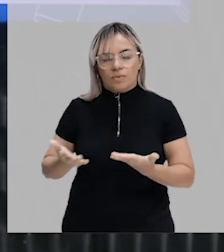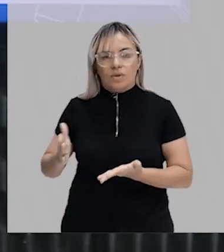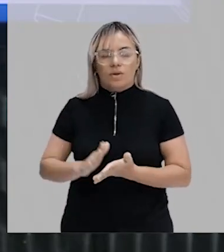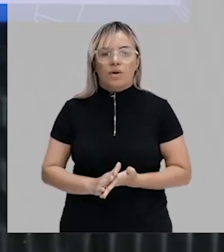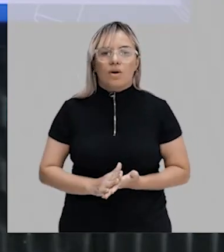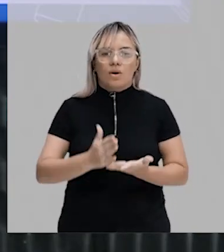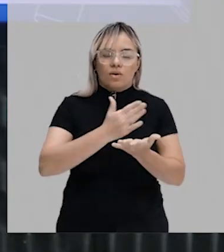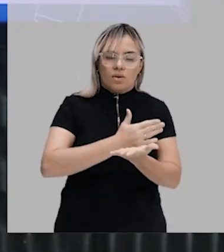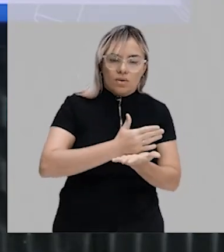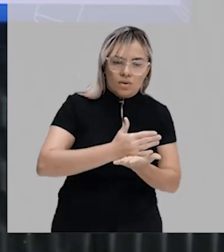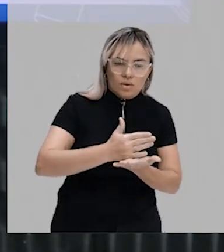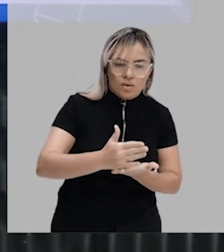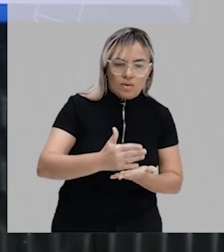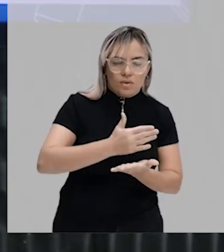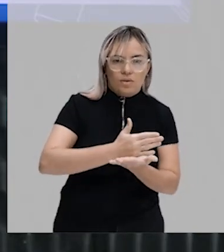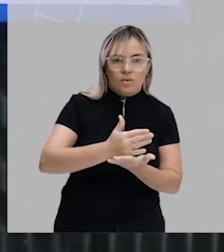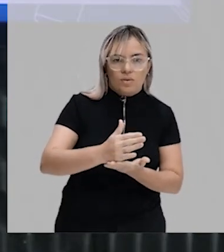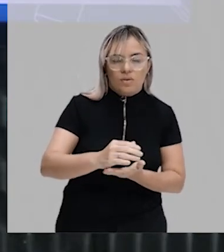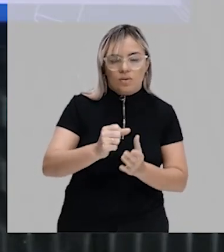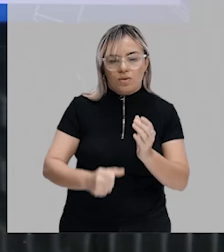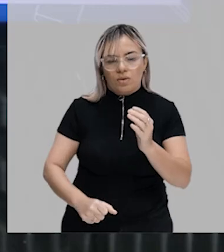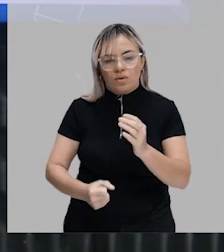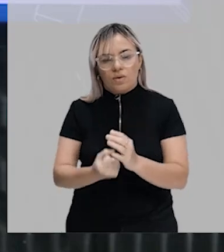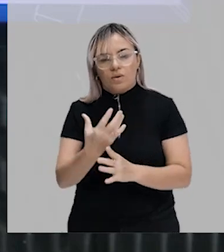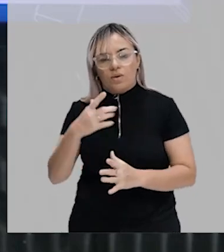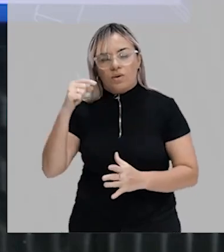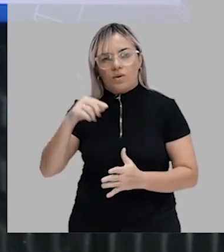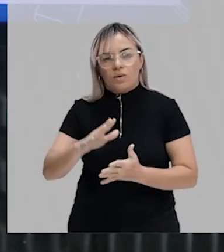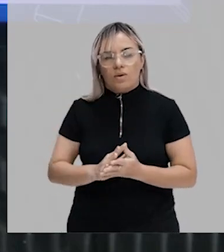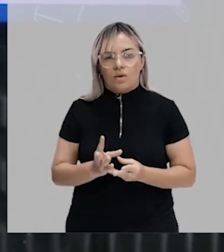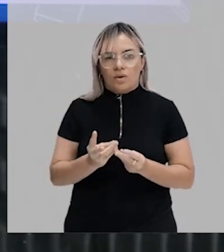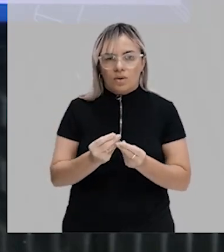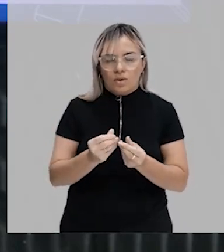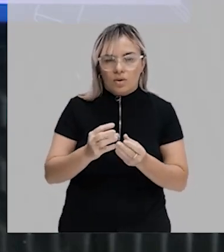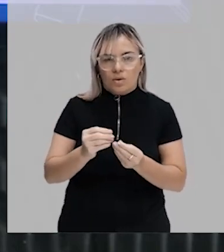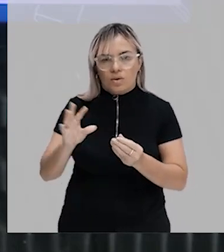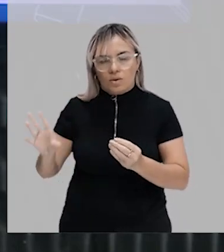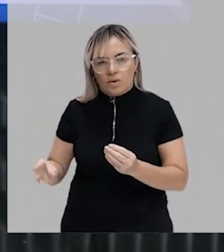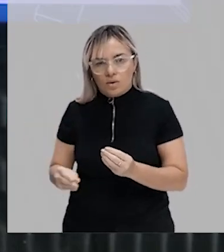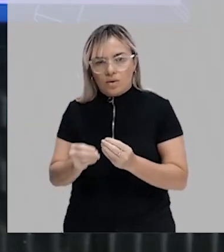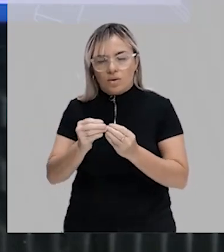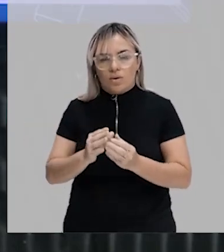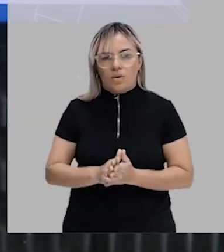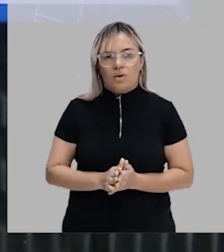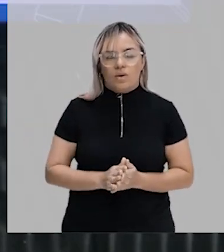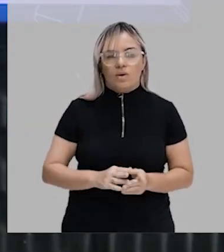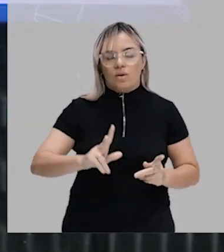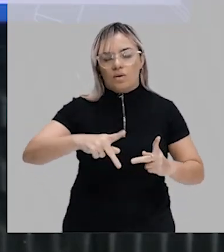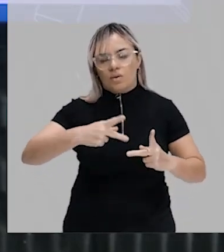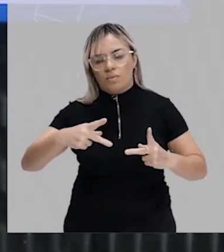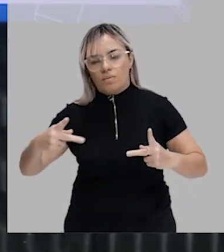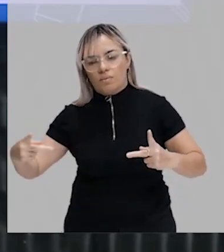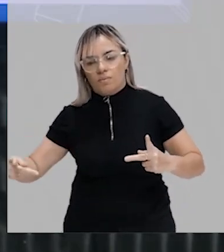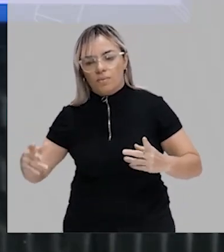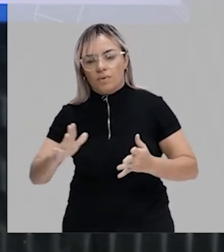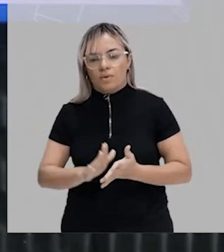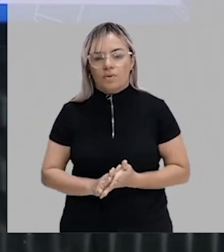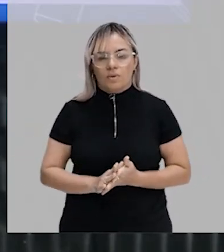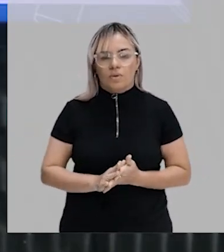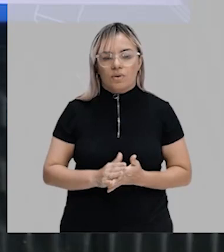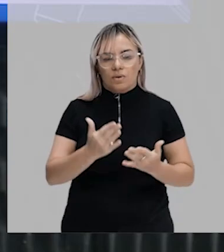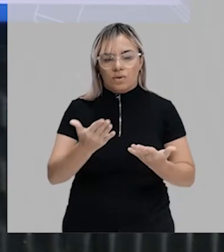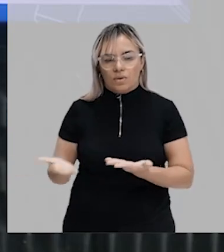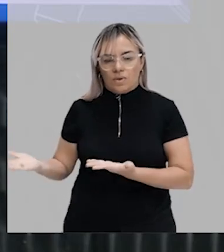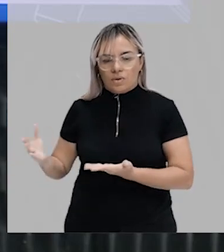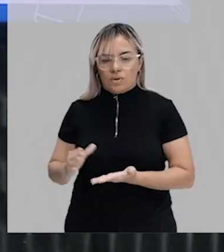começou a falar sobre a formação dos primeiros compostos aglomerados de proteína, que são chamados